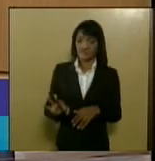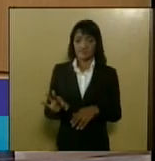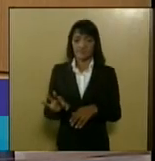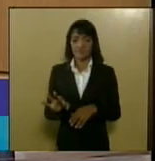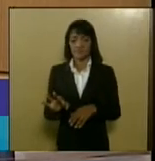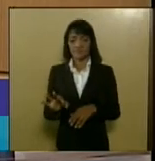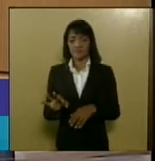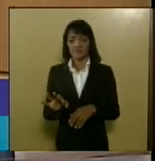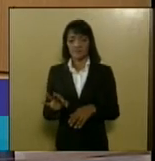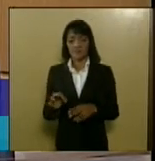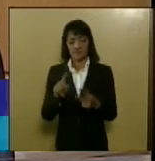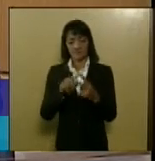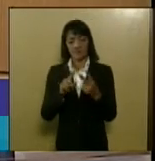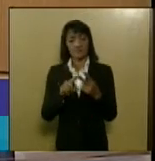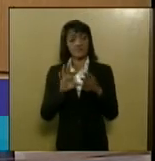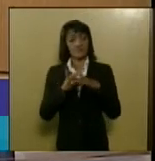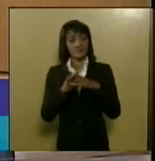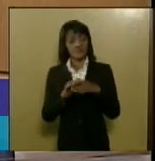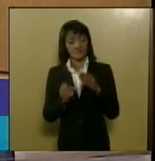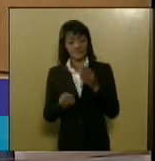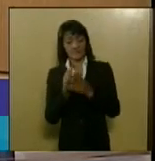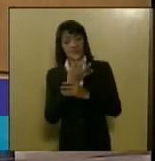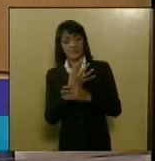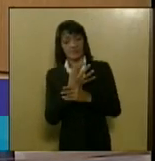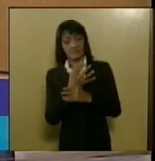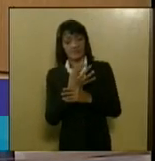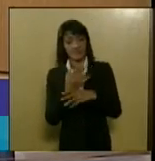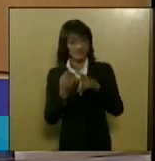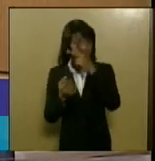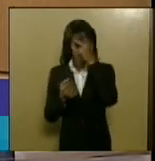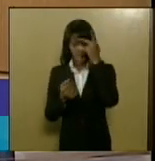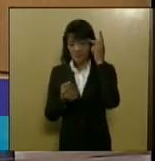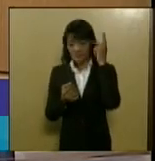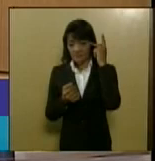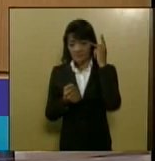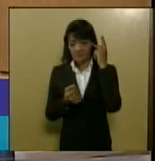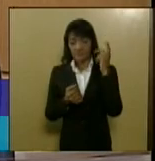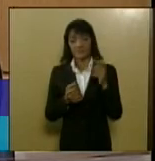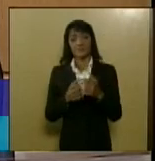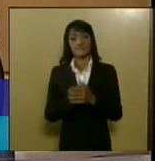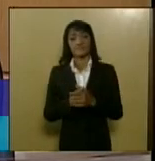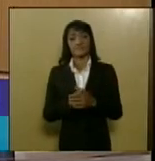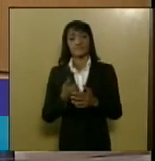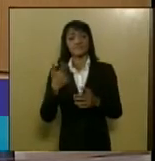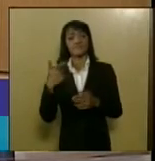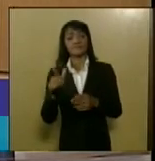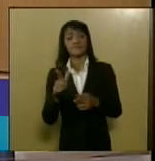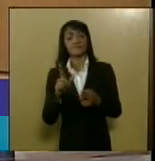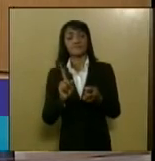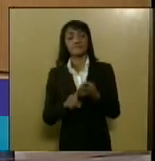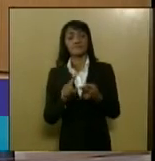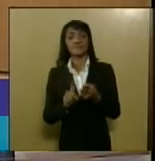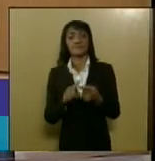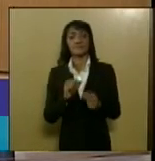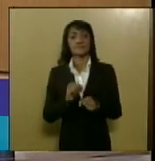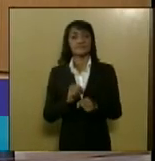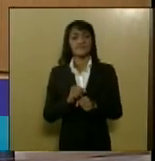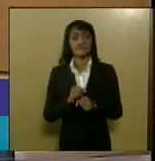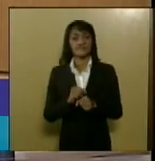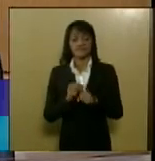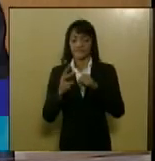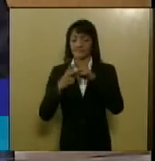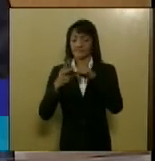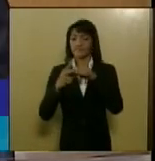fumante essas duas doenças e também outro setor muito comprometido pelo